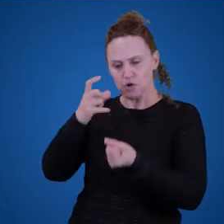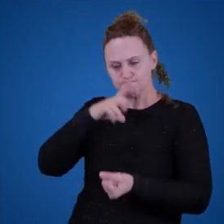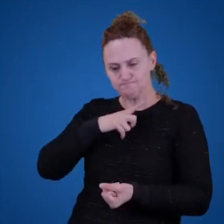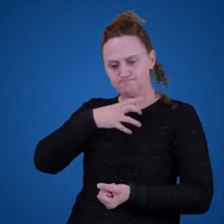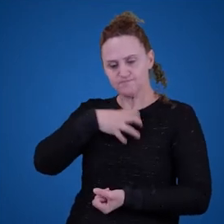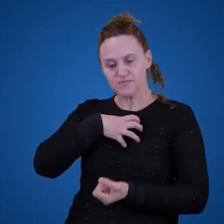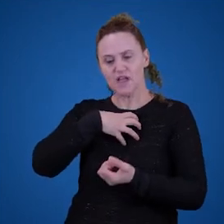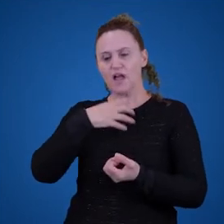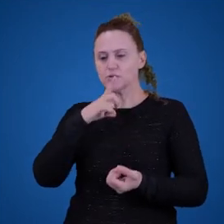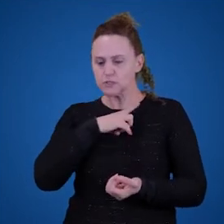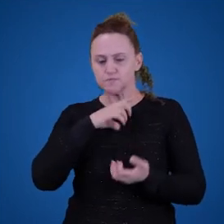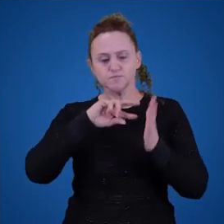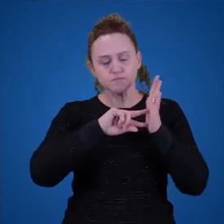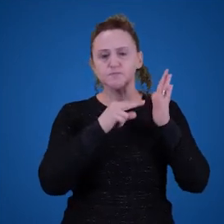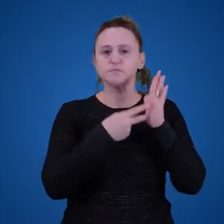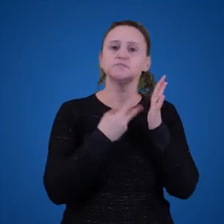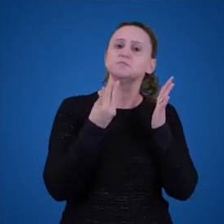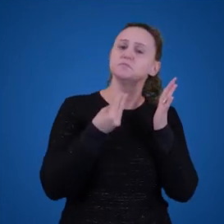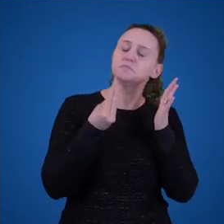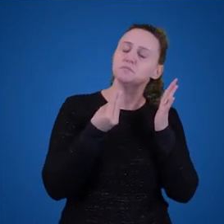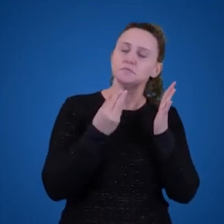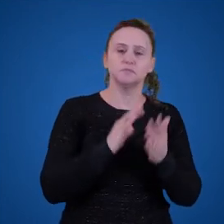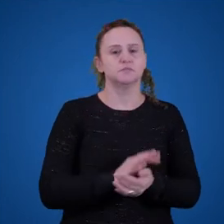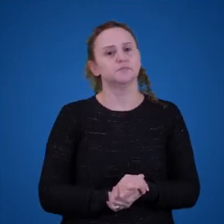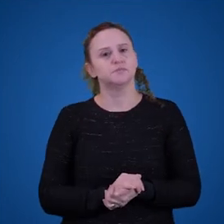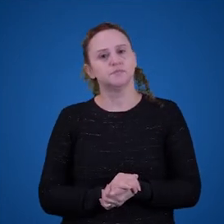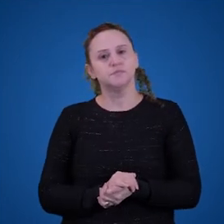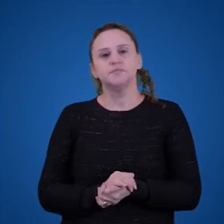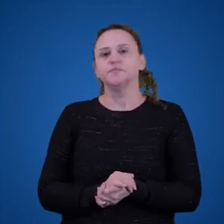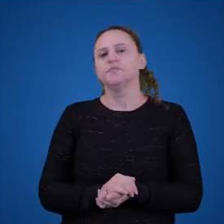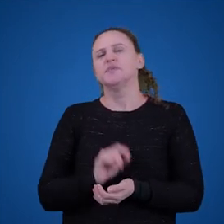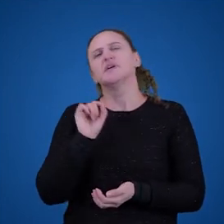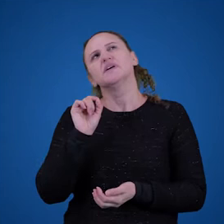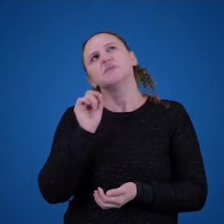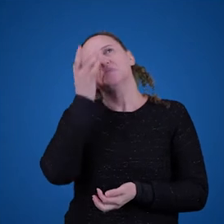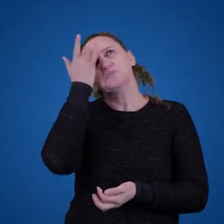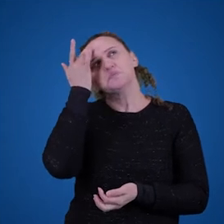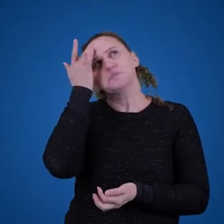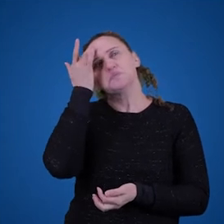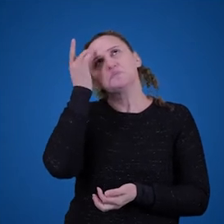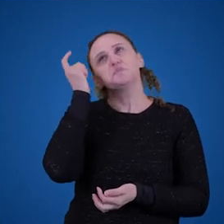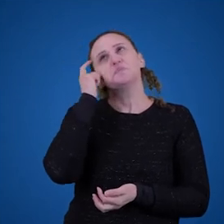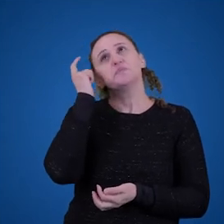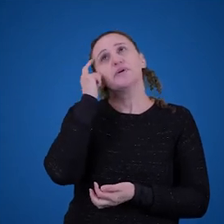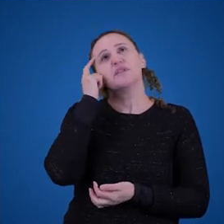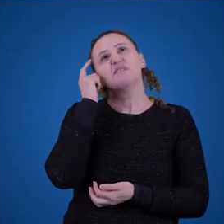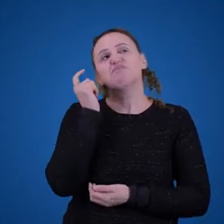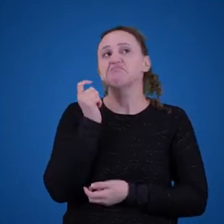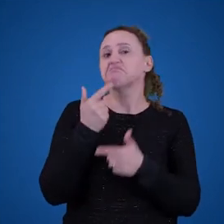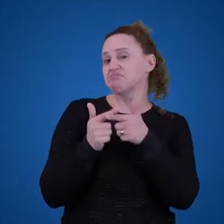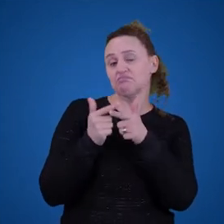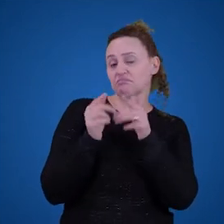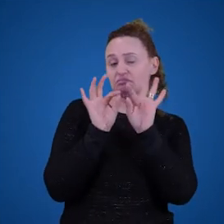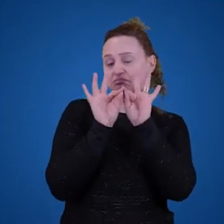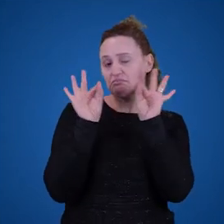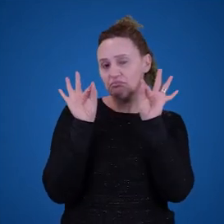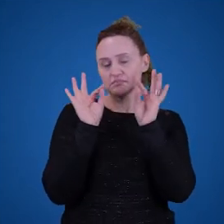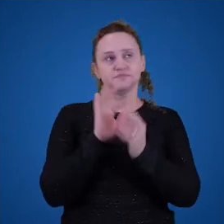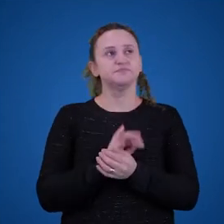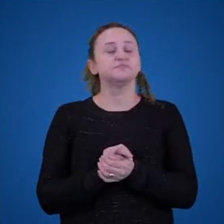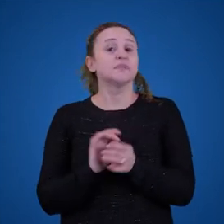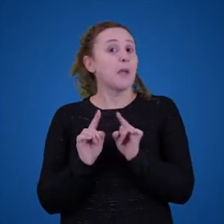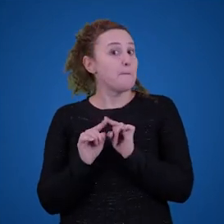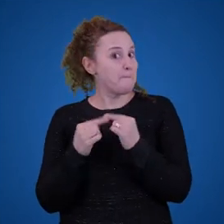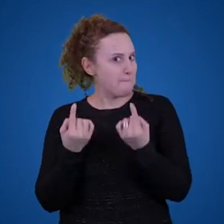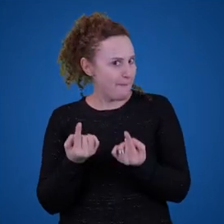significado, afinal de contas? Esse é o problema. Muita gente pode pensar que esse é um problema muito simples de se resolver. Mas como a gente vai ver